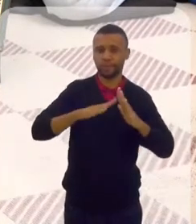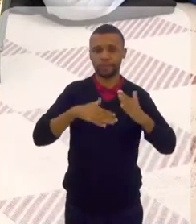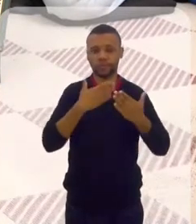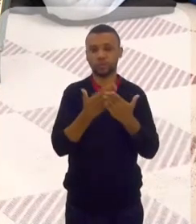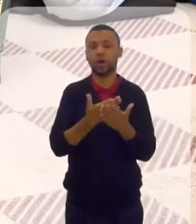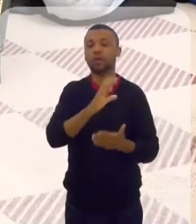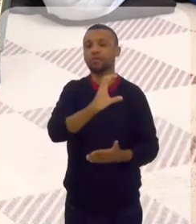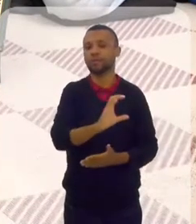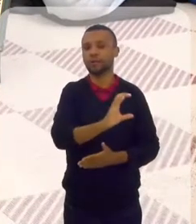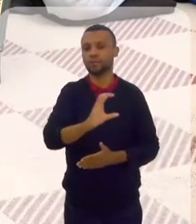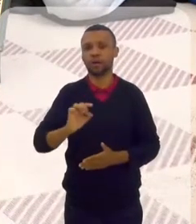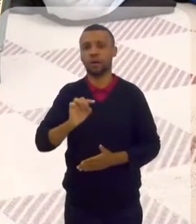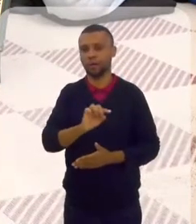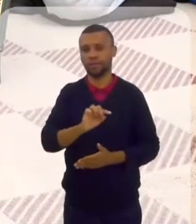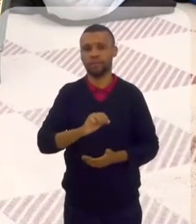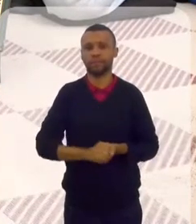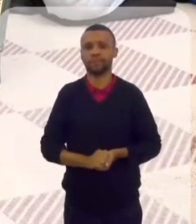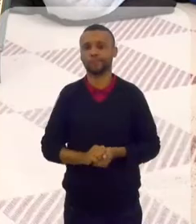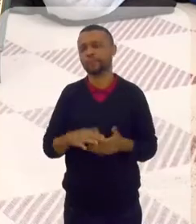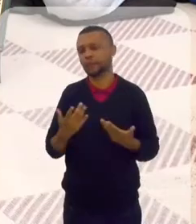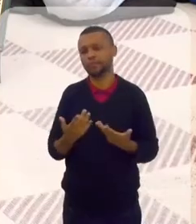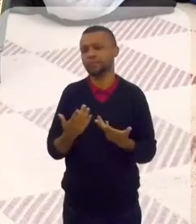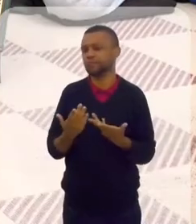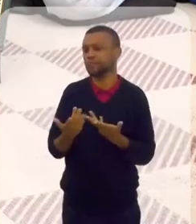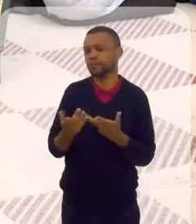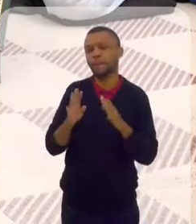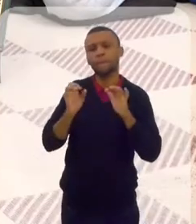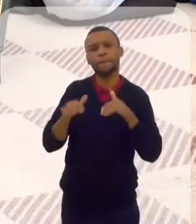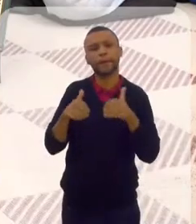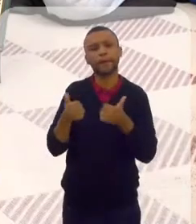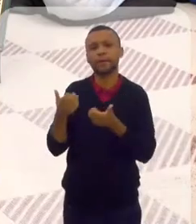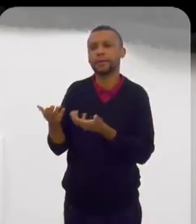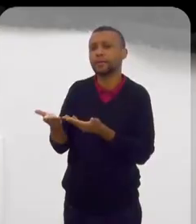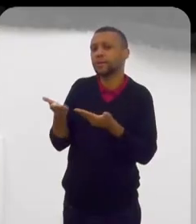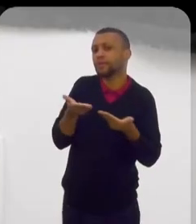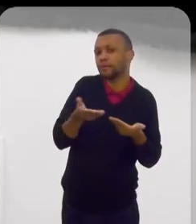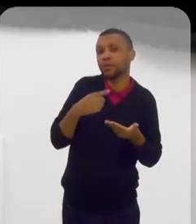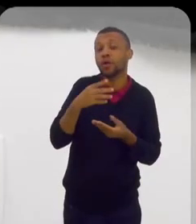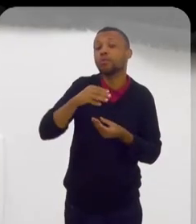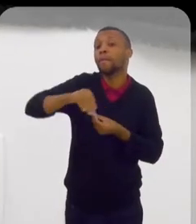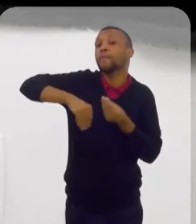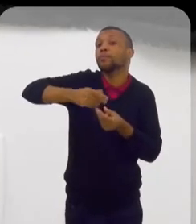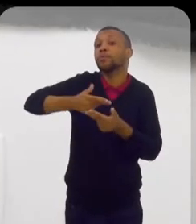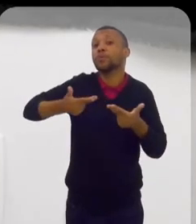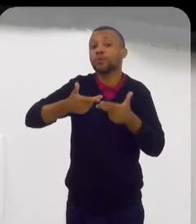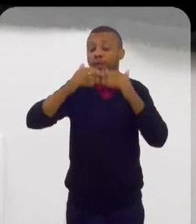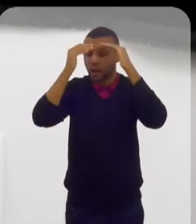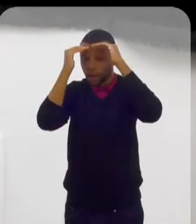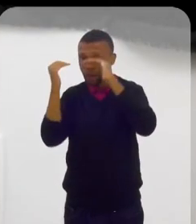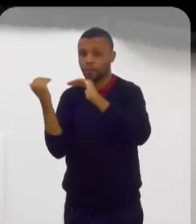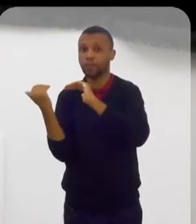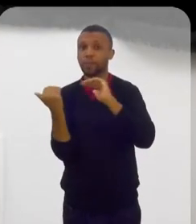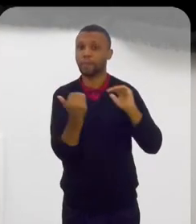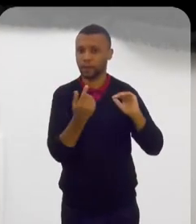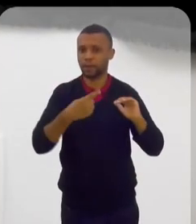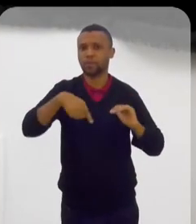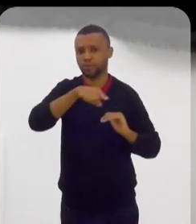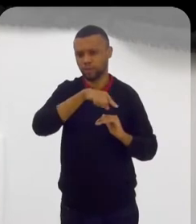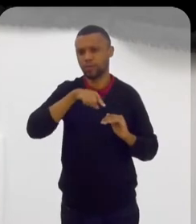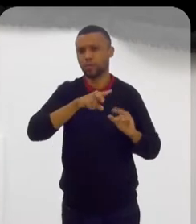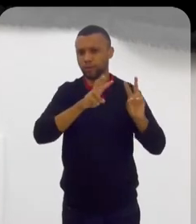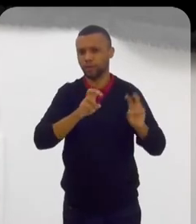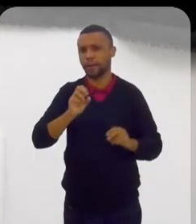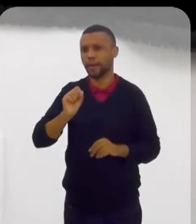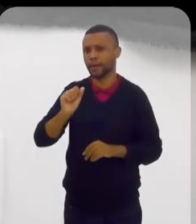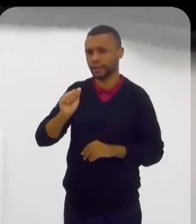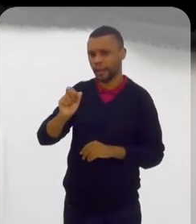católicos. Então, assim, sempre foi muito bem recebido, tá? A gente também não mistura as coisas. Há um respeito com relação a isso.